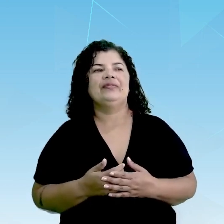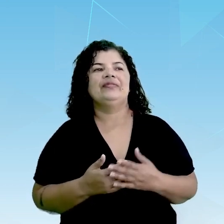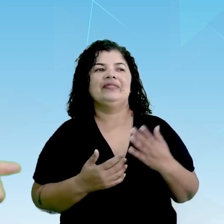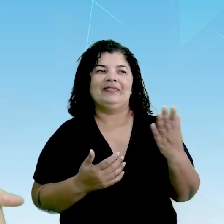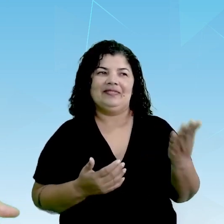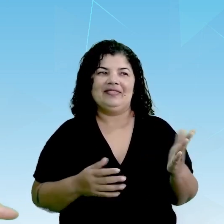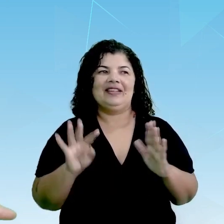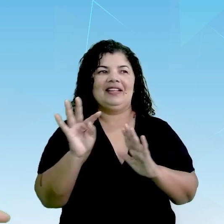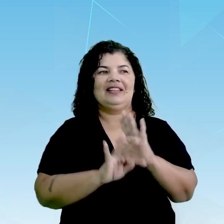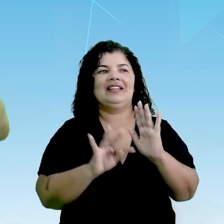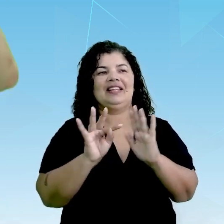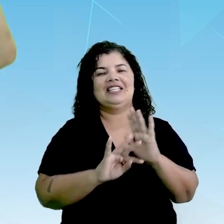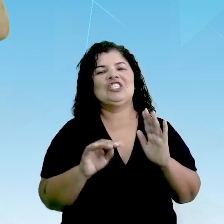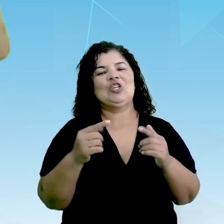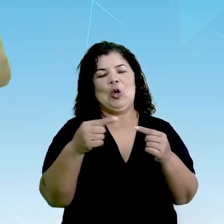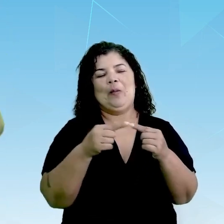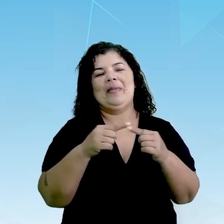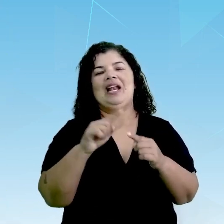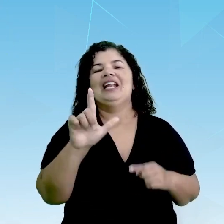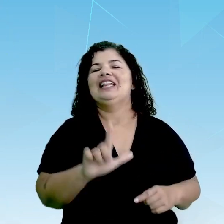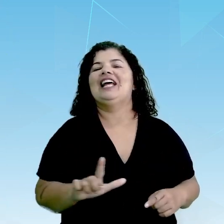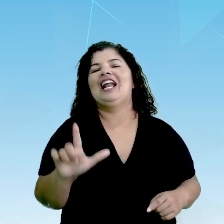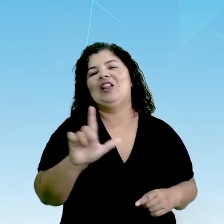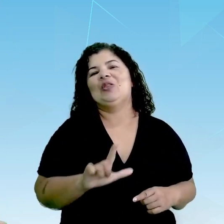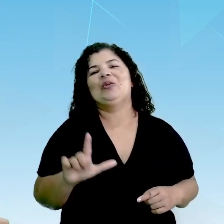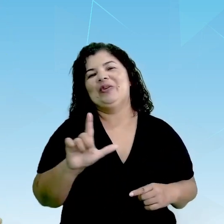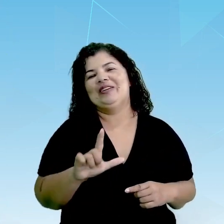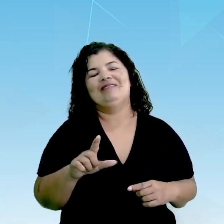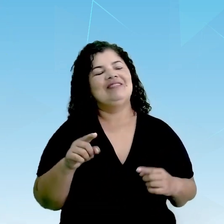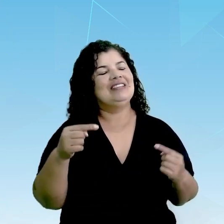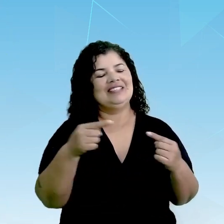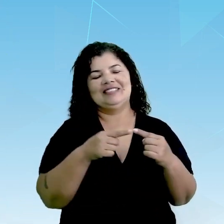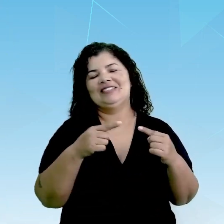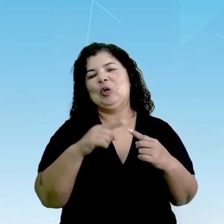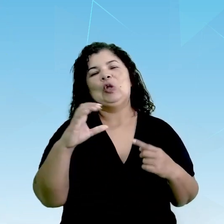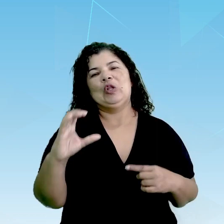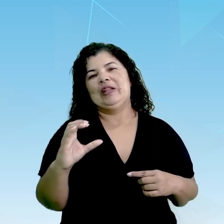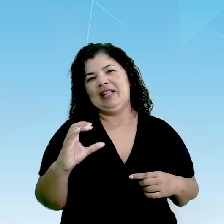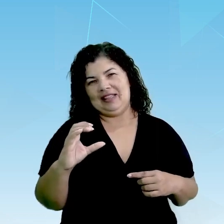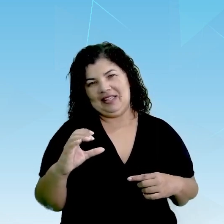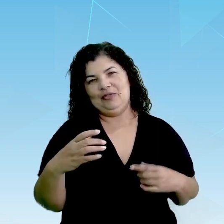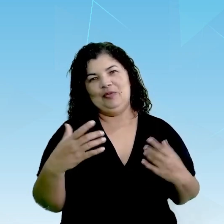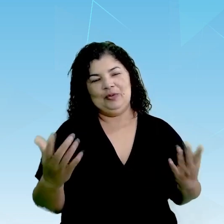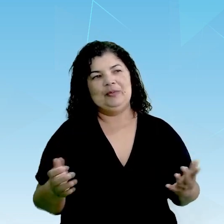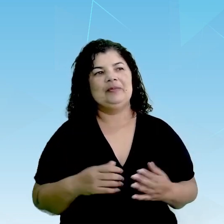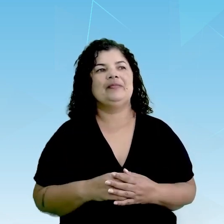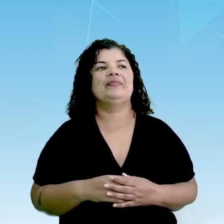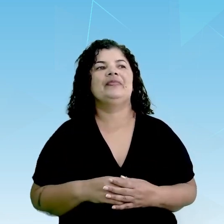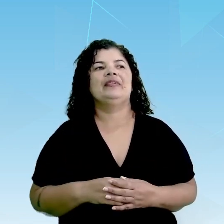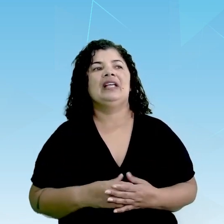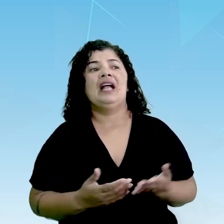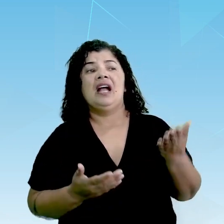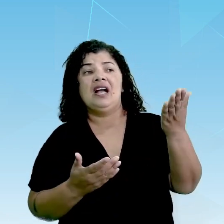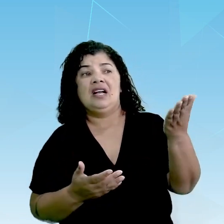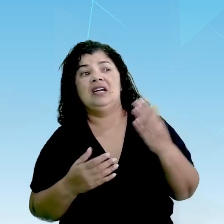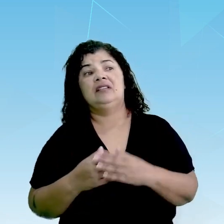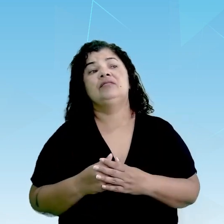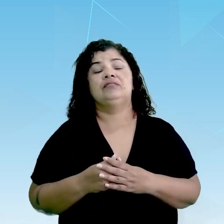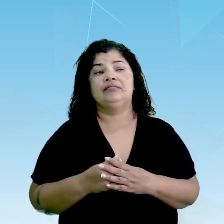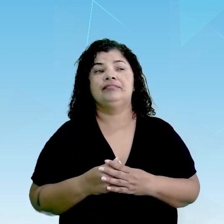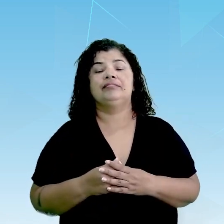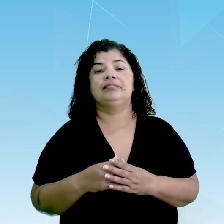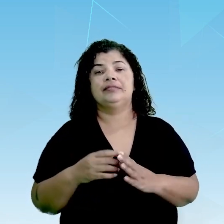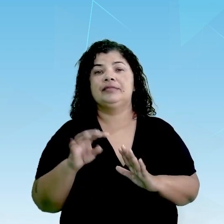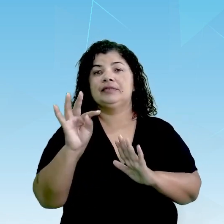oriundo da literatura, predominantemente conotativo. E aqui nós temos o seguinte, é, olhem só,